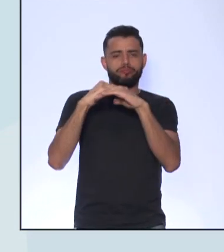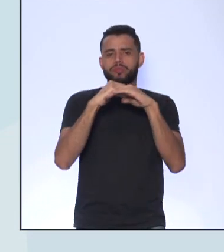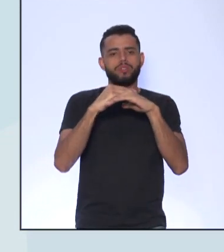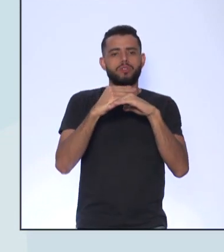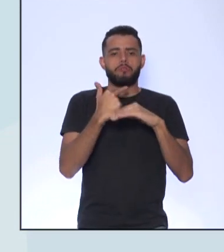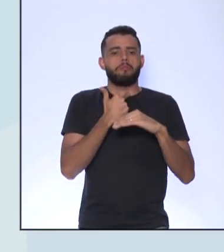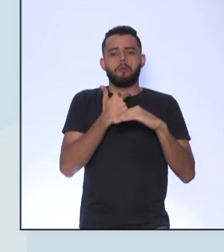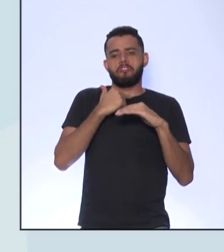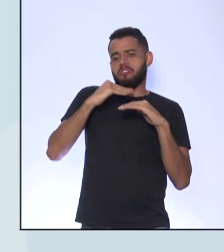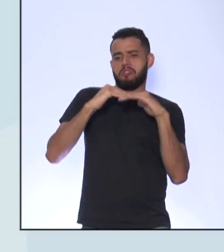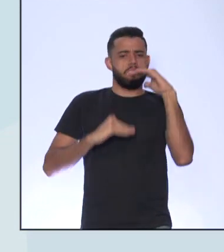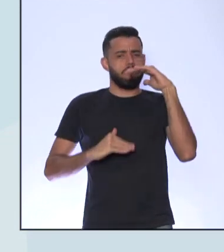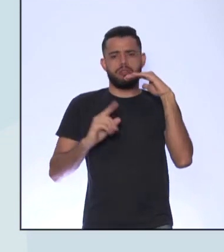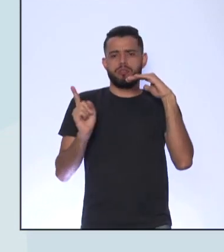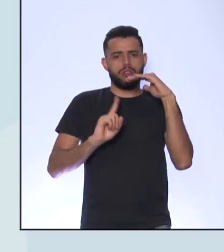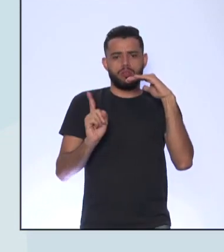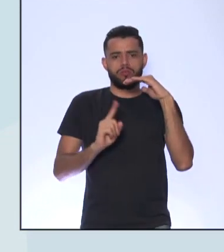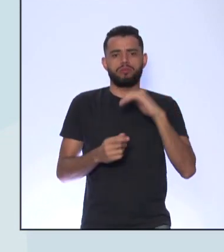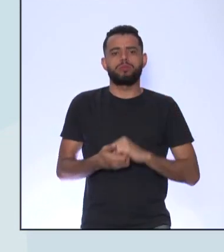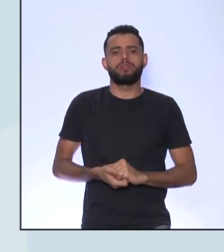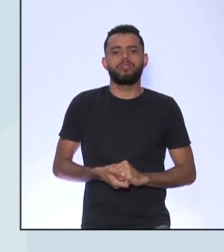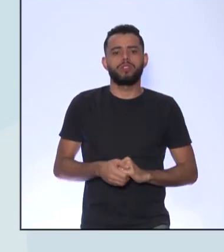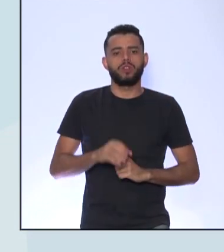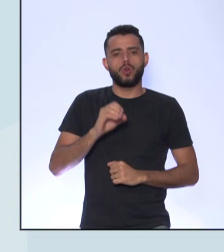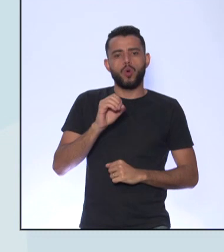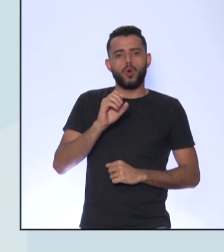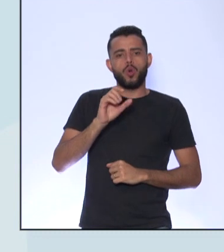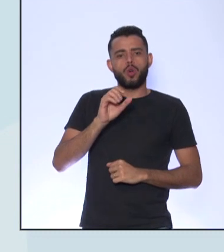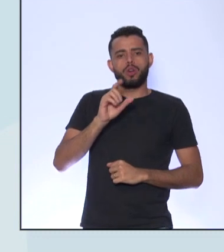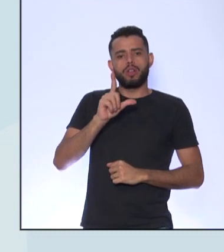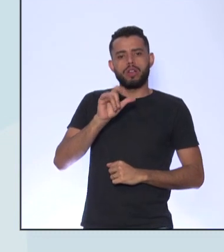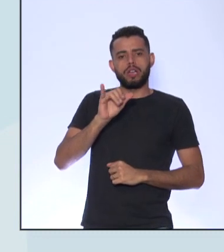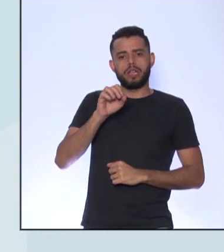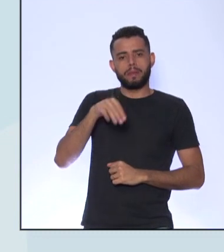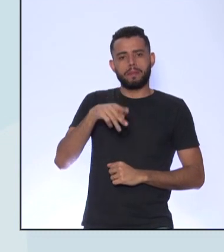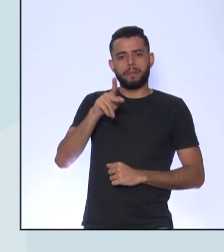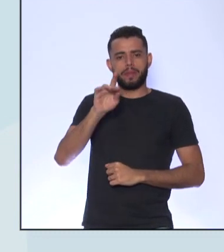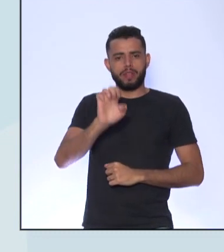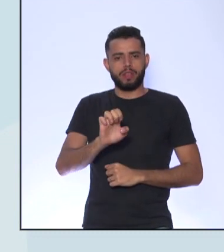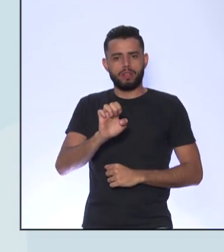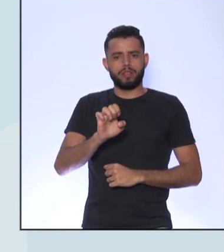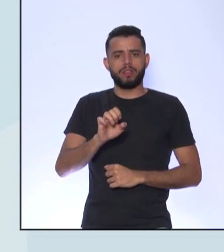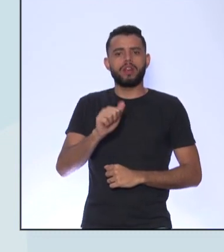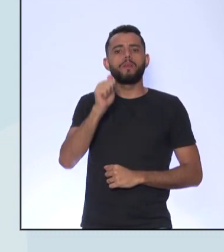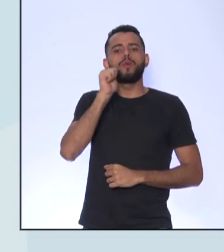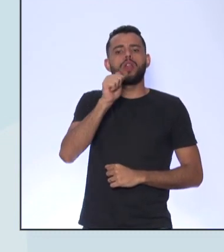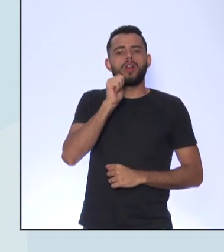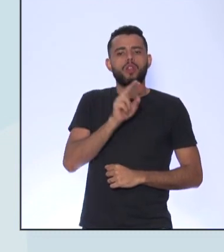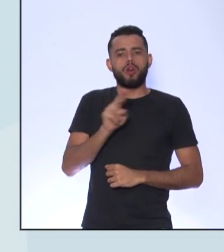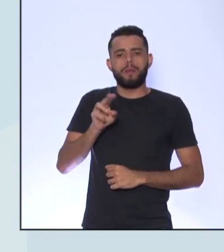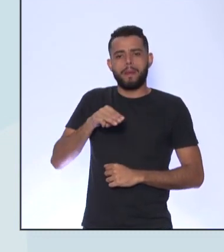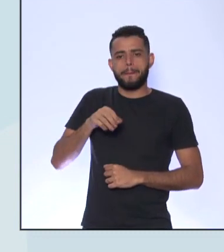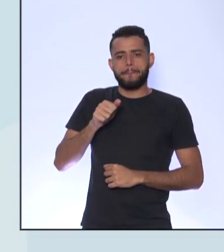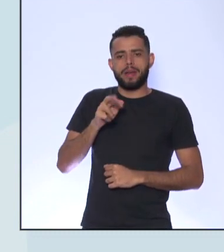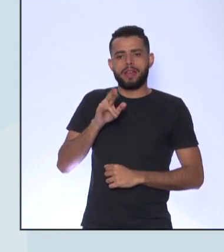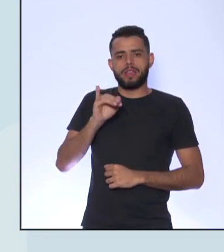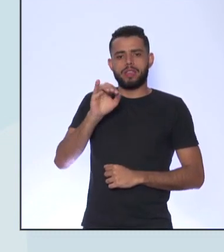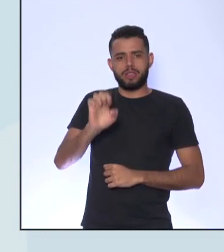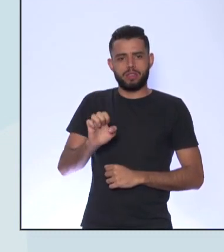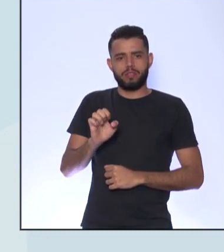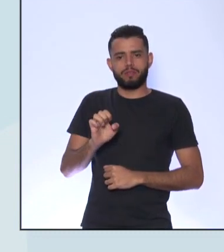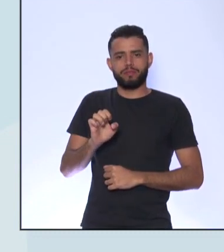Olympe de Gouges, pseudônimo de Marie Gouze E essa é uma pintura com o retrato dela